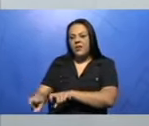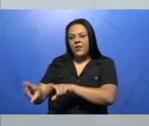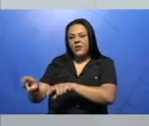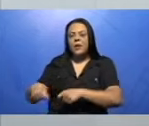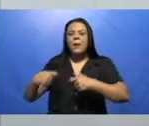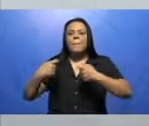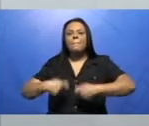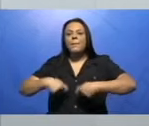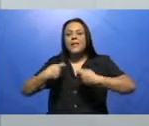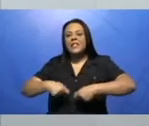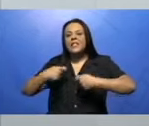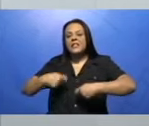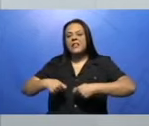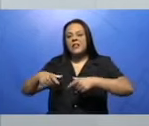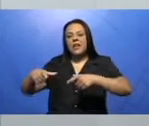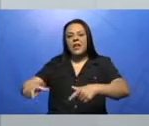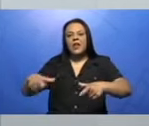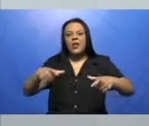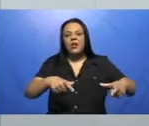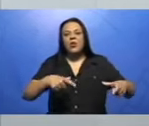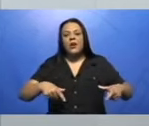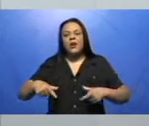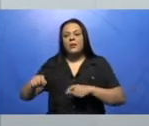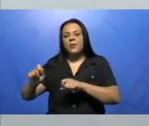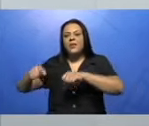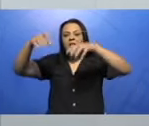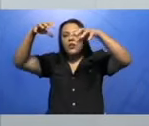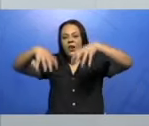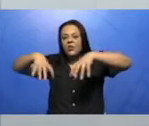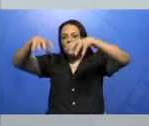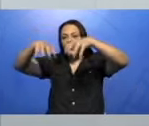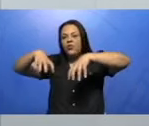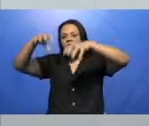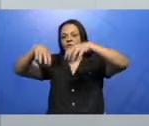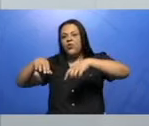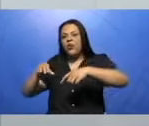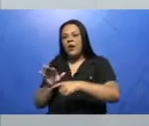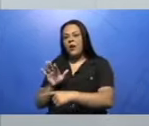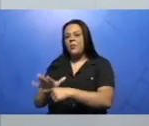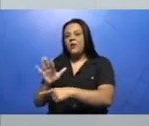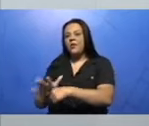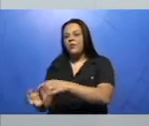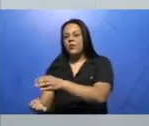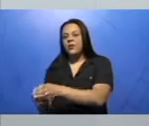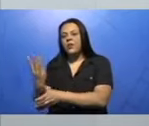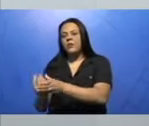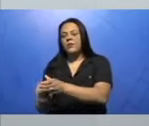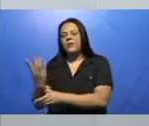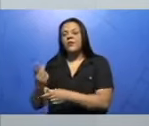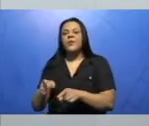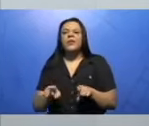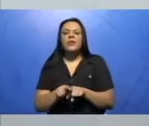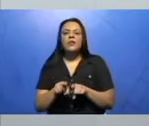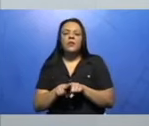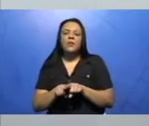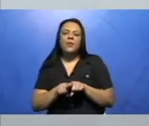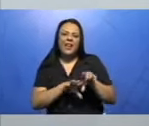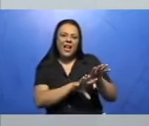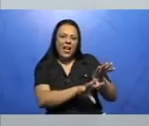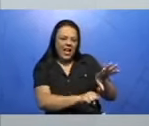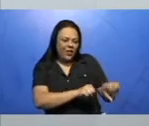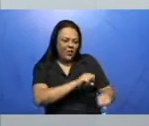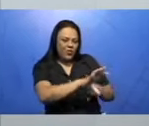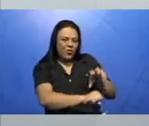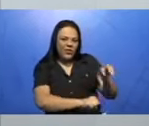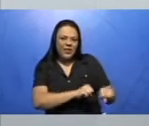então depende da chuva como forma de irrigação. 35% das colheitas se perdem